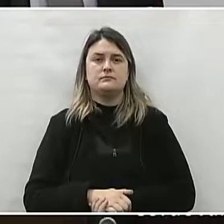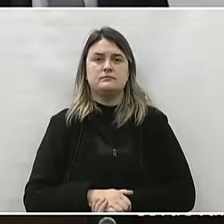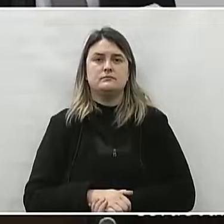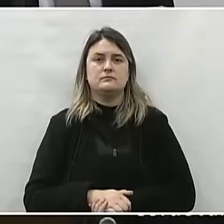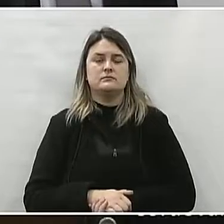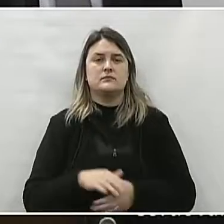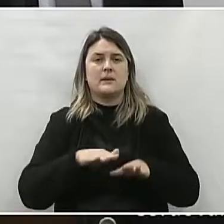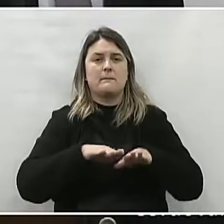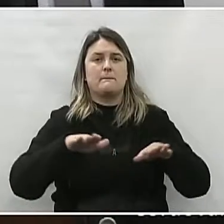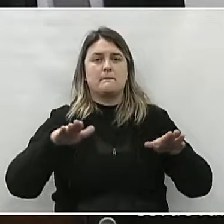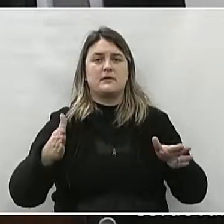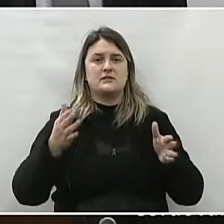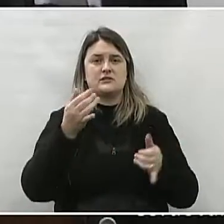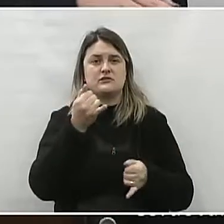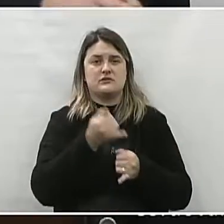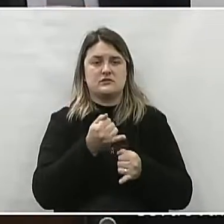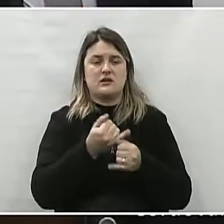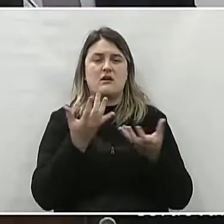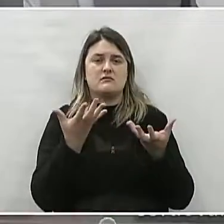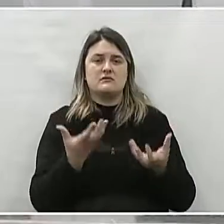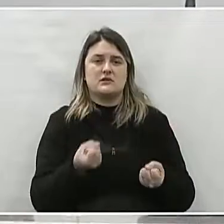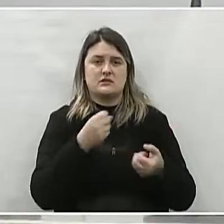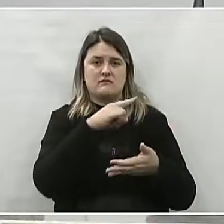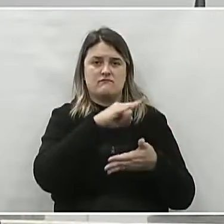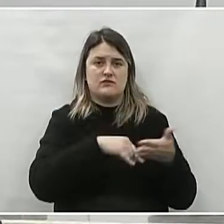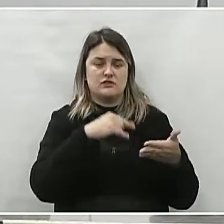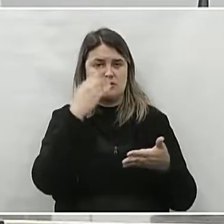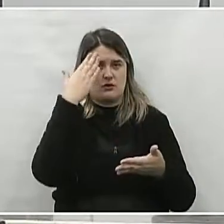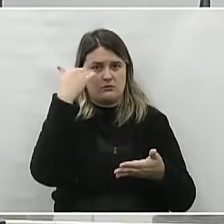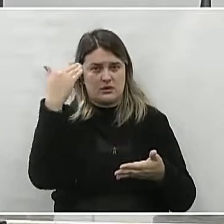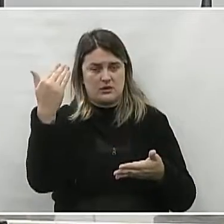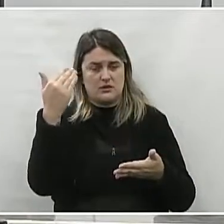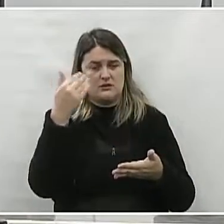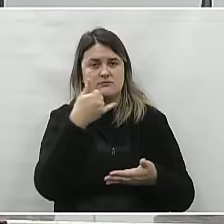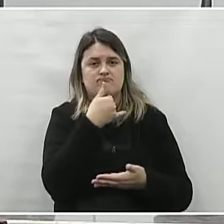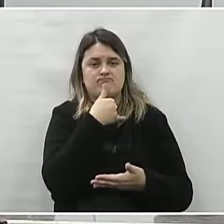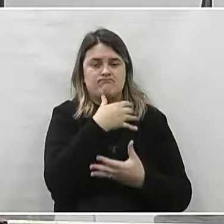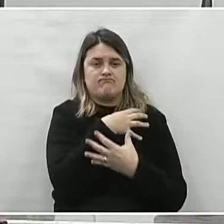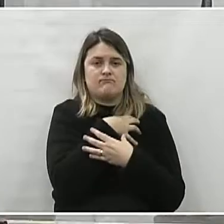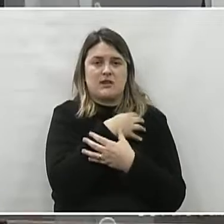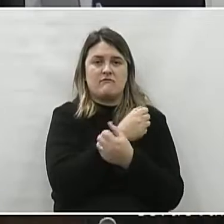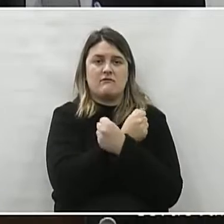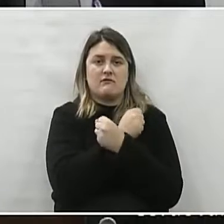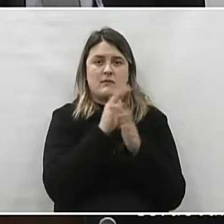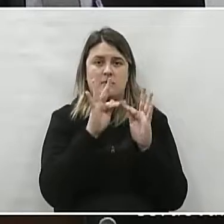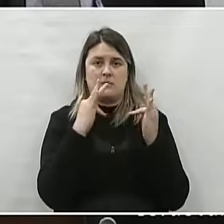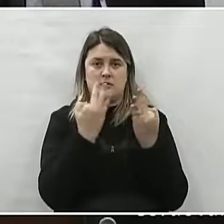A mesa diretora acolhe a moção de número 30 de 2022.